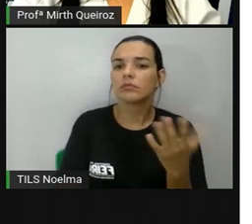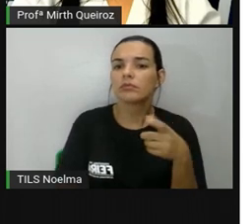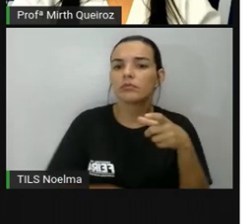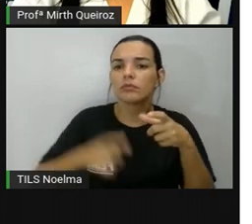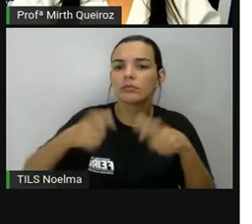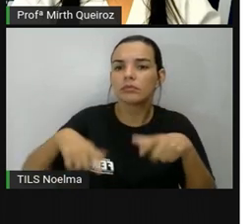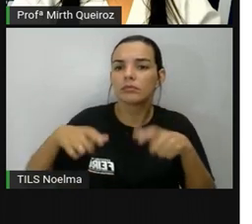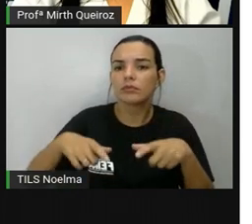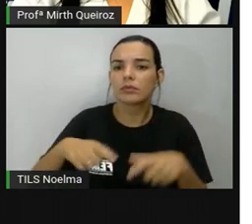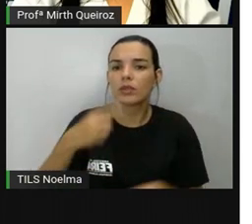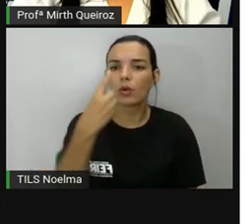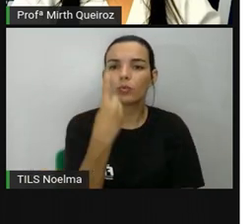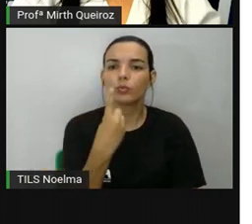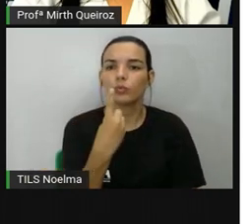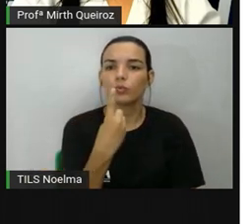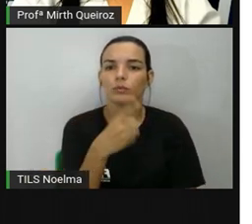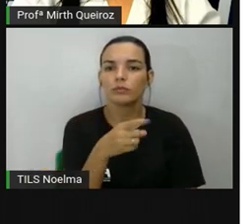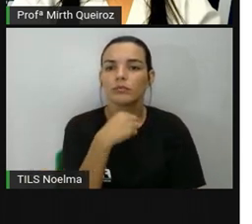que posição?